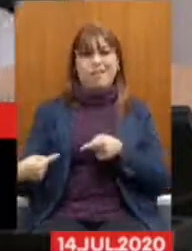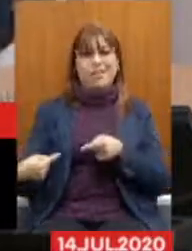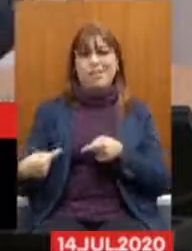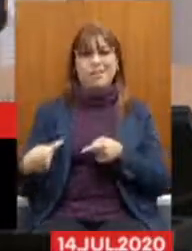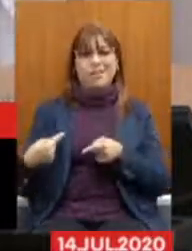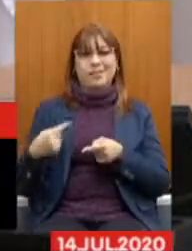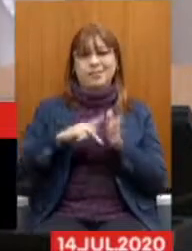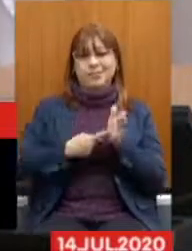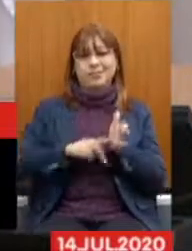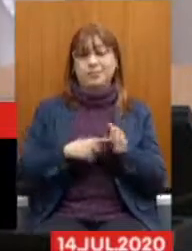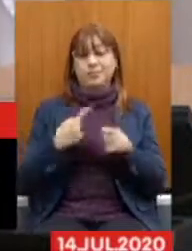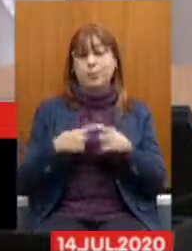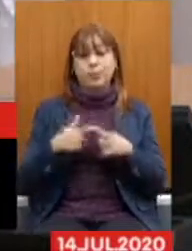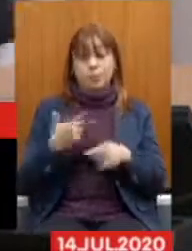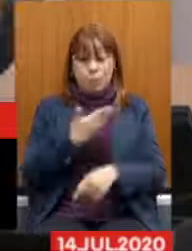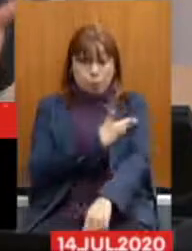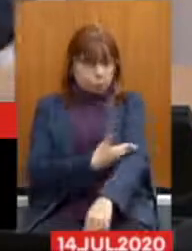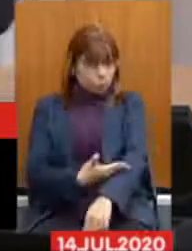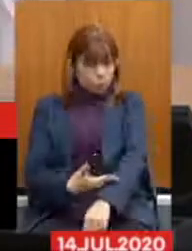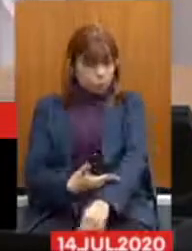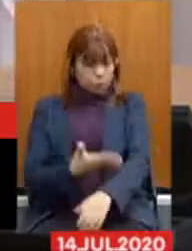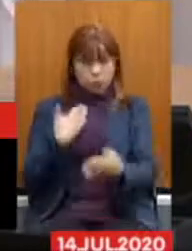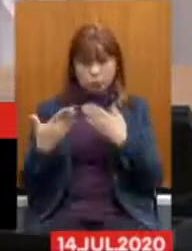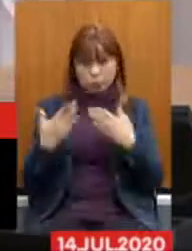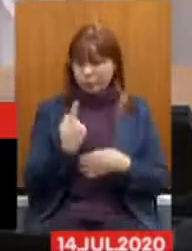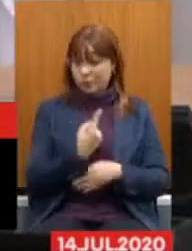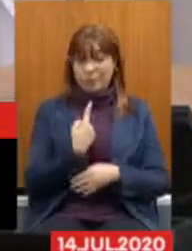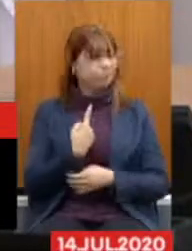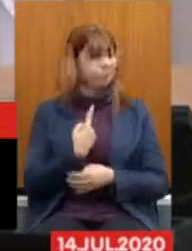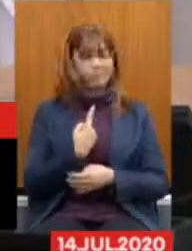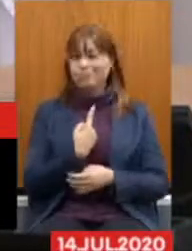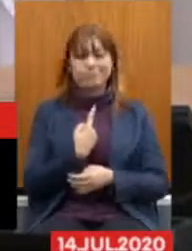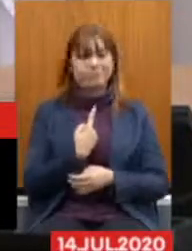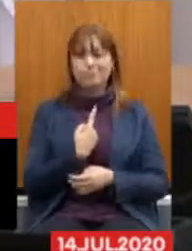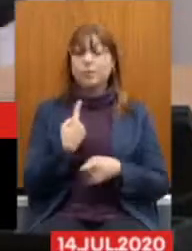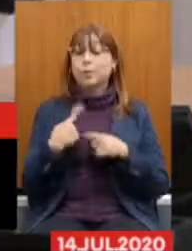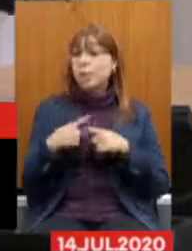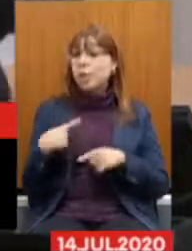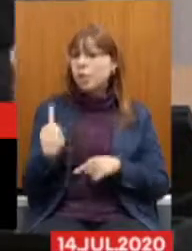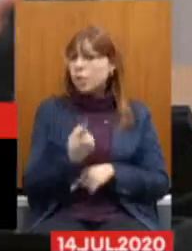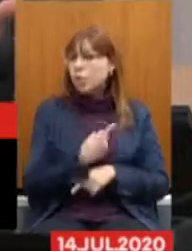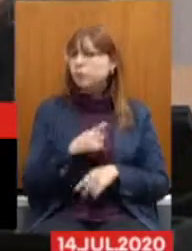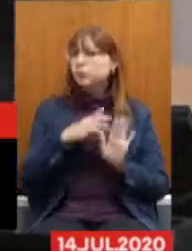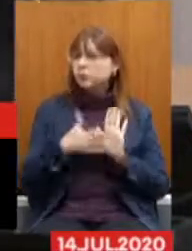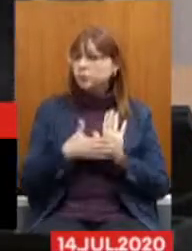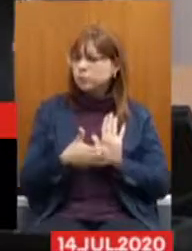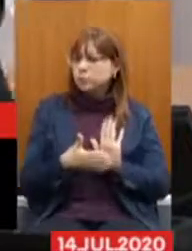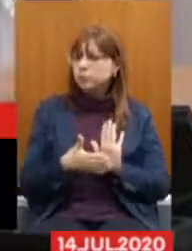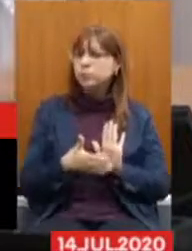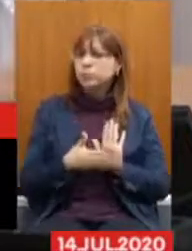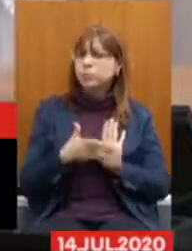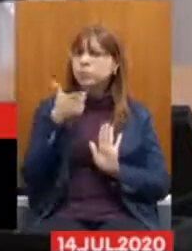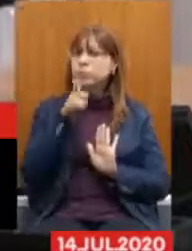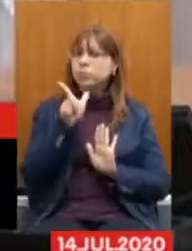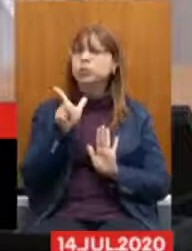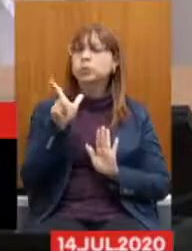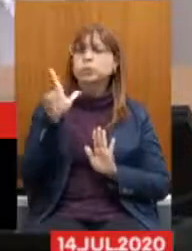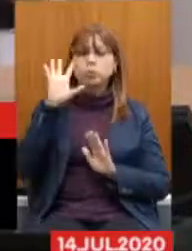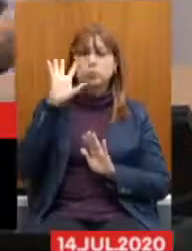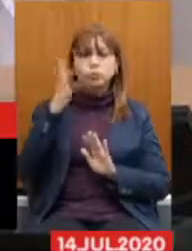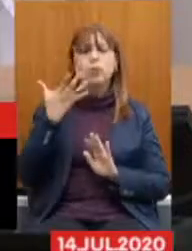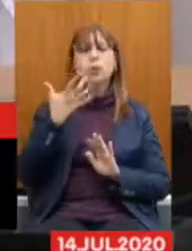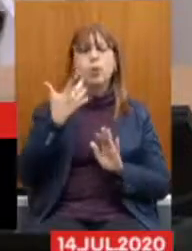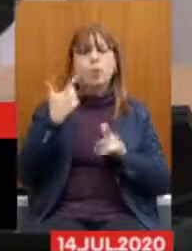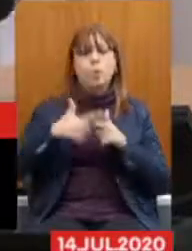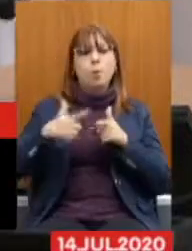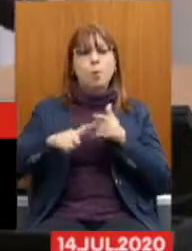costume de conversar e dialogar conosco, porque nós temos propostas para resolver vários e vários